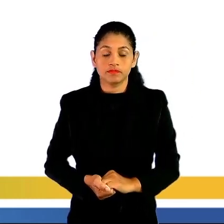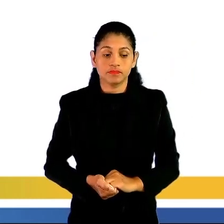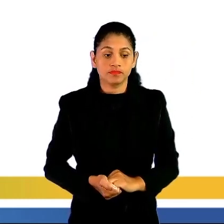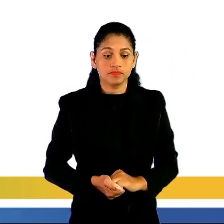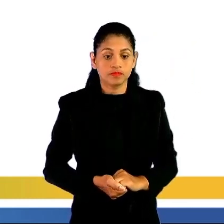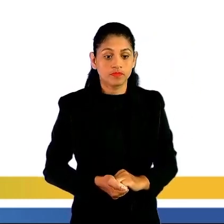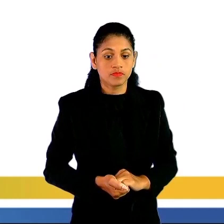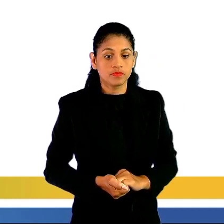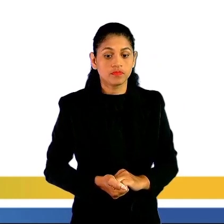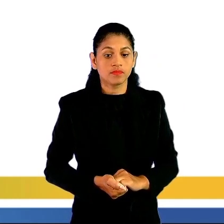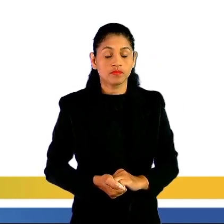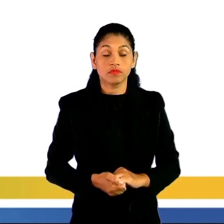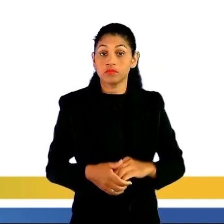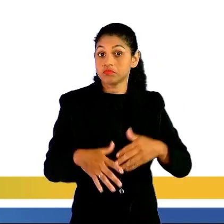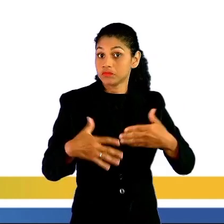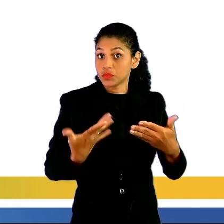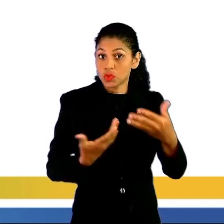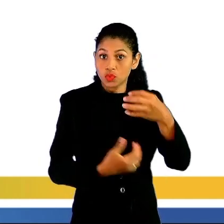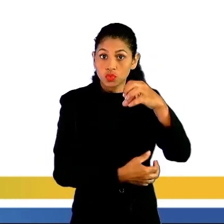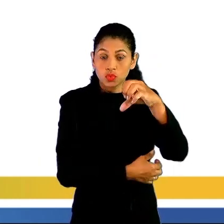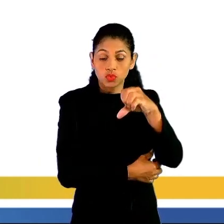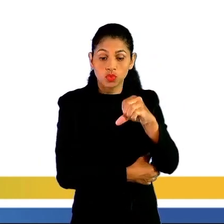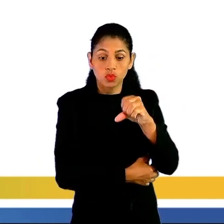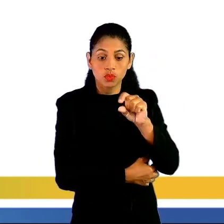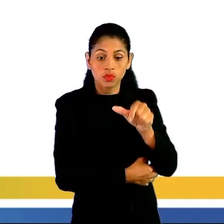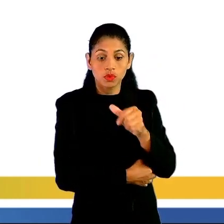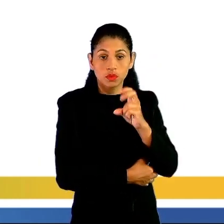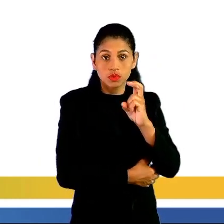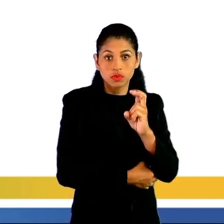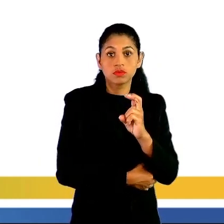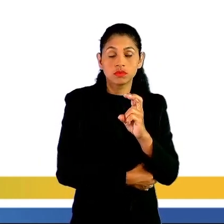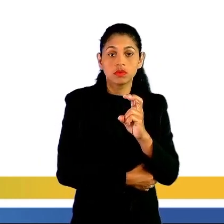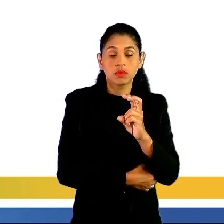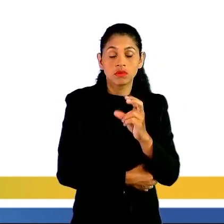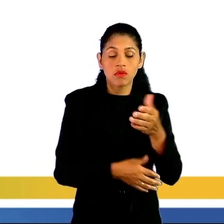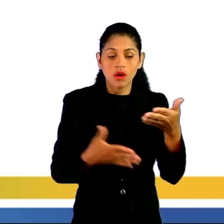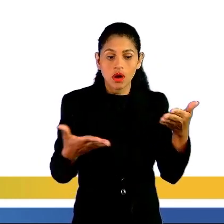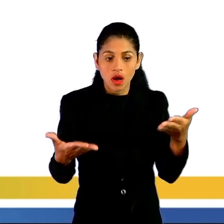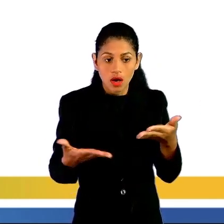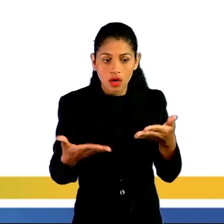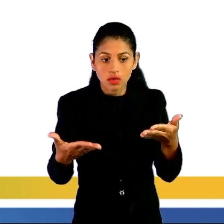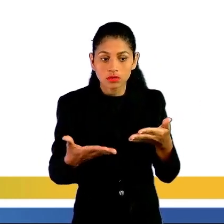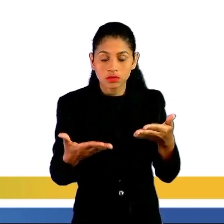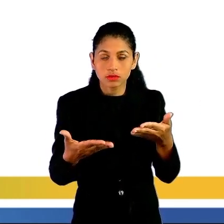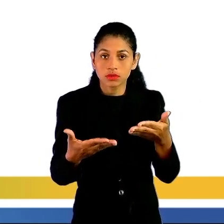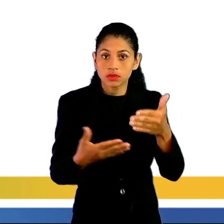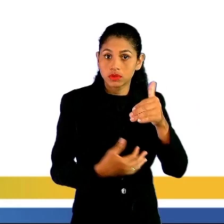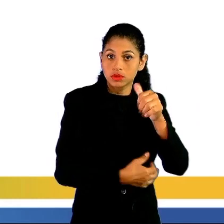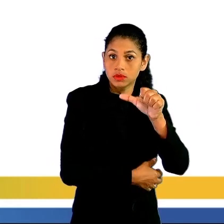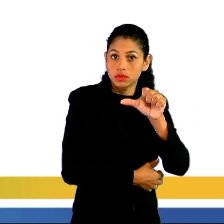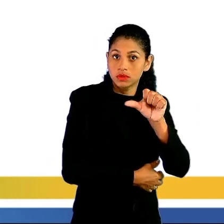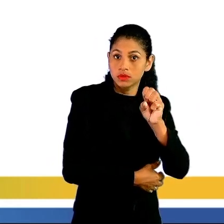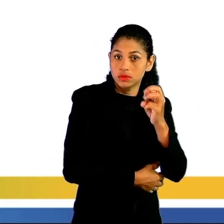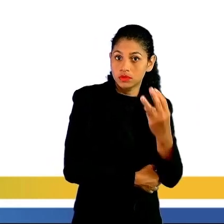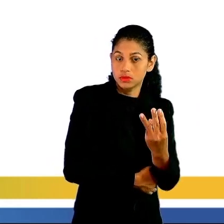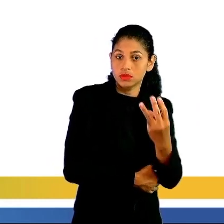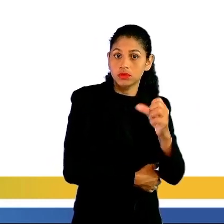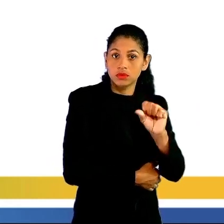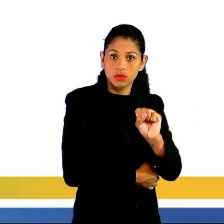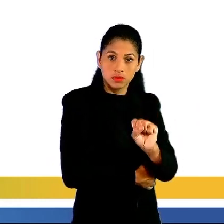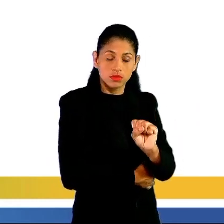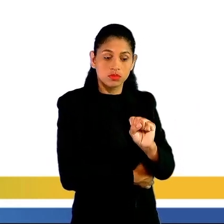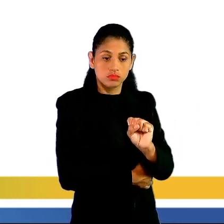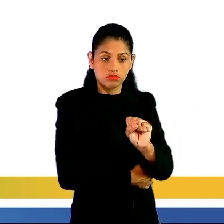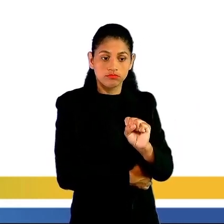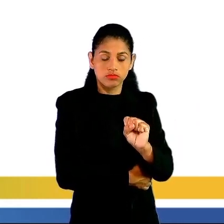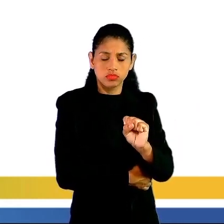trilhões e 500 bilhões de quilômetros vão ser agora 38 quatrilhões.